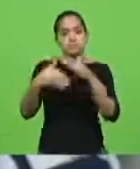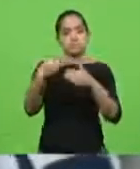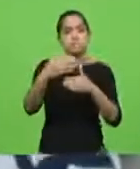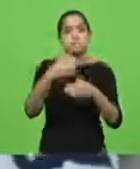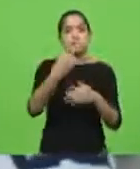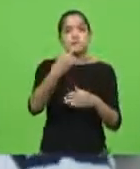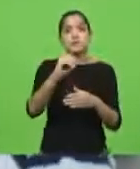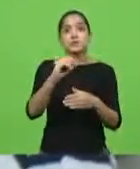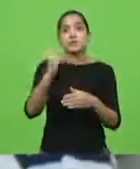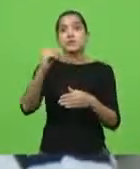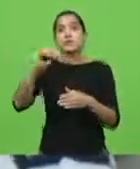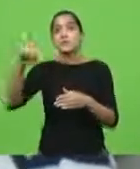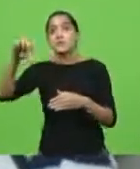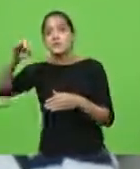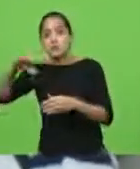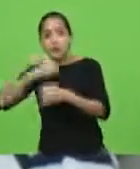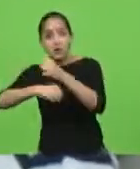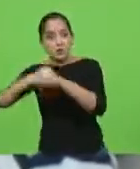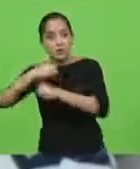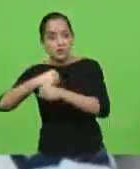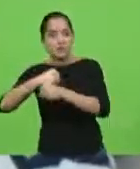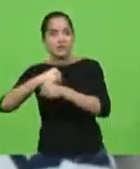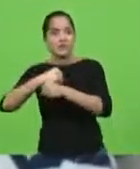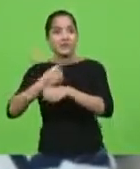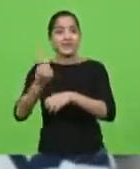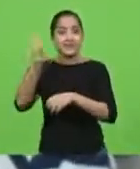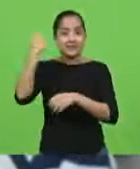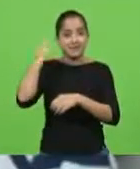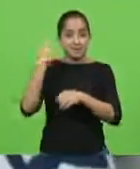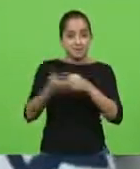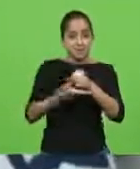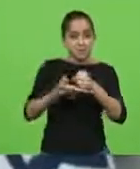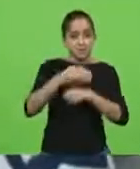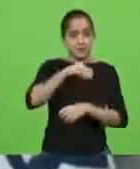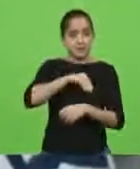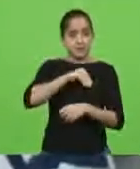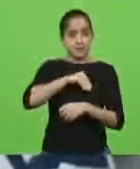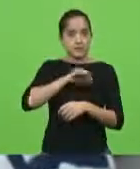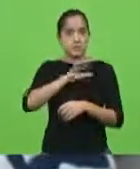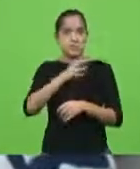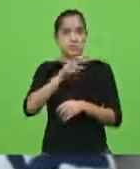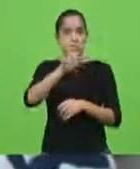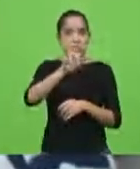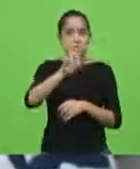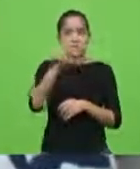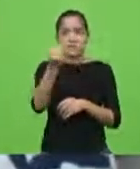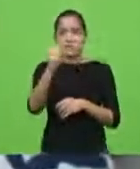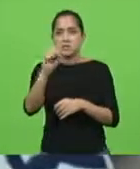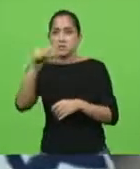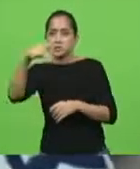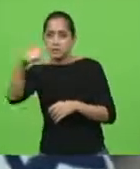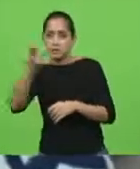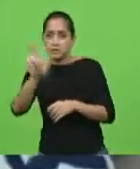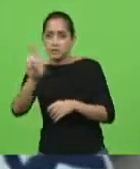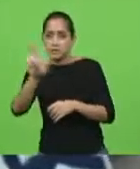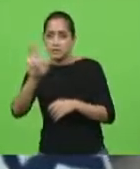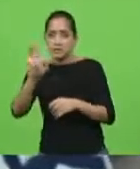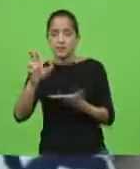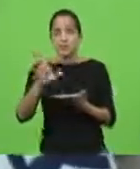2009. Na época, o piso salarial variava em 587 reais a